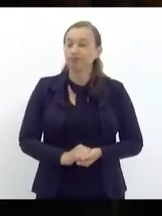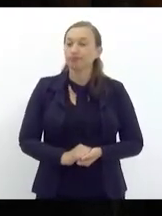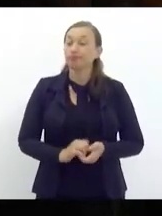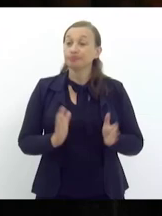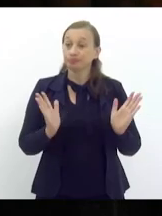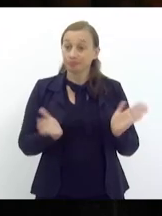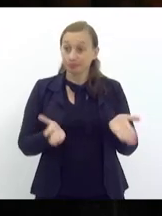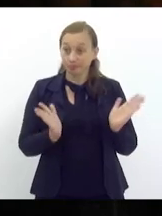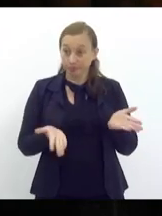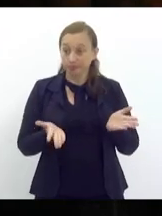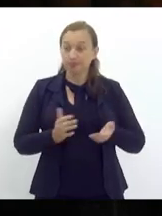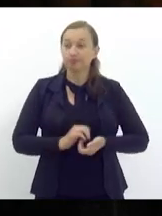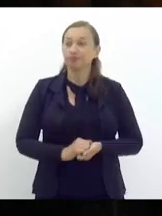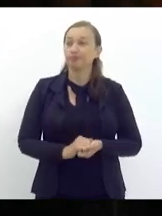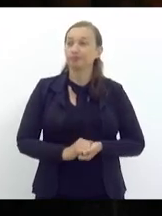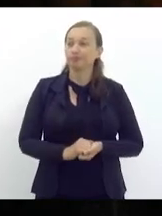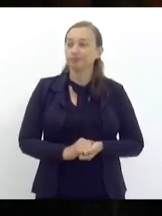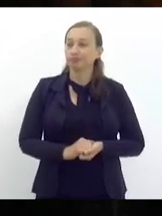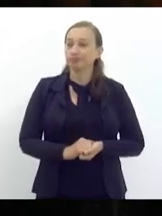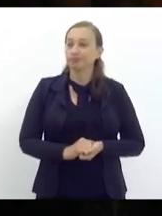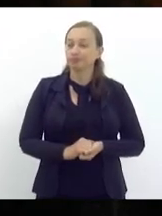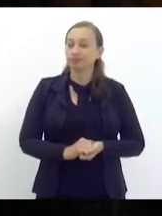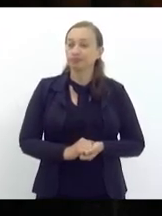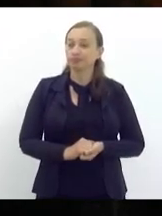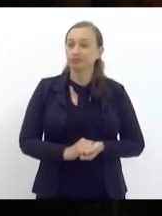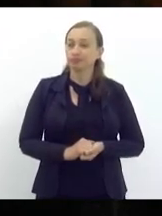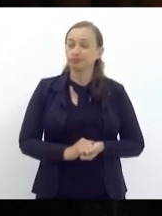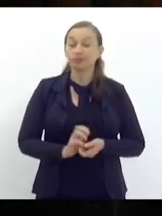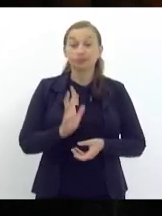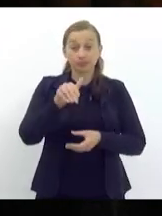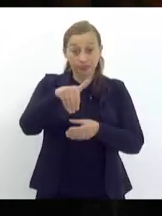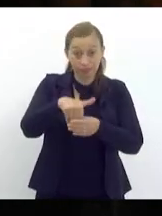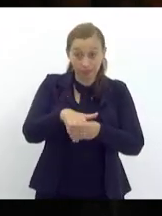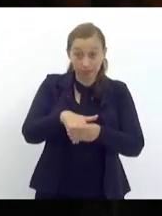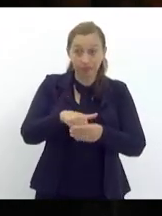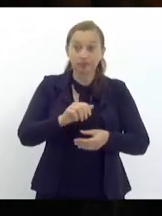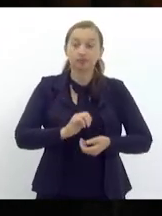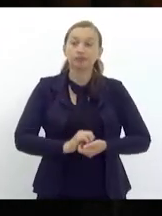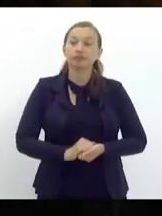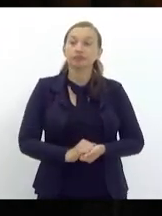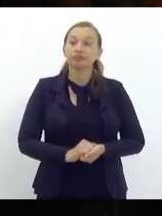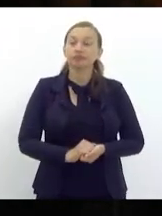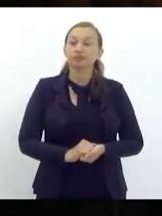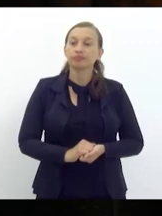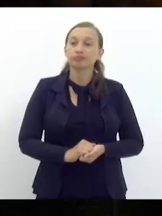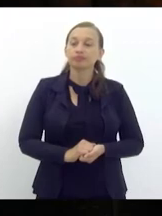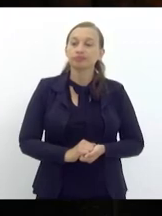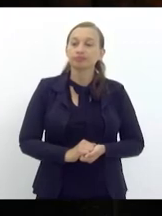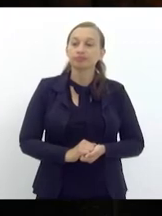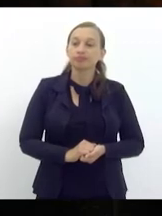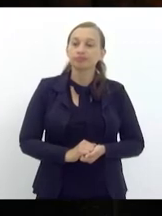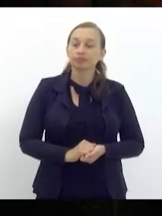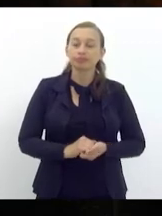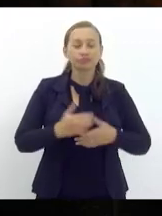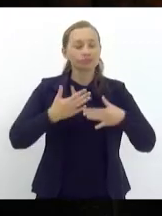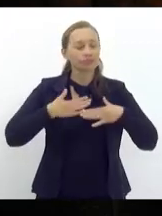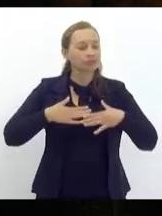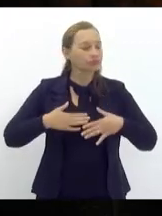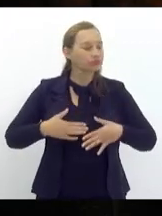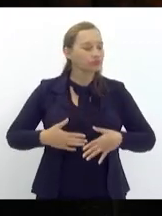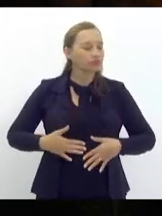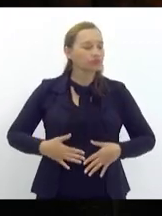agora nós demos como se votamos em grande calmaria